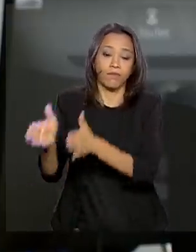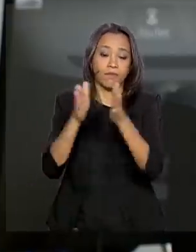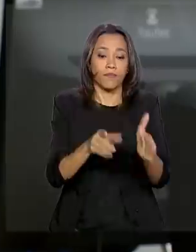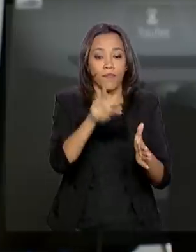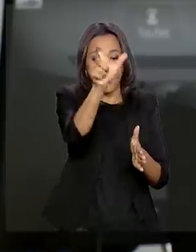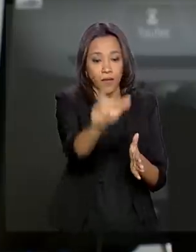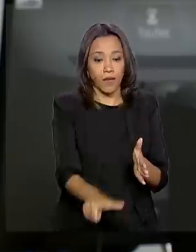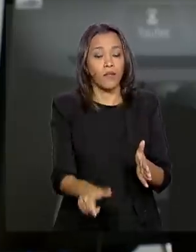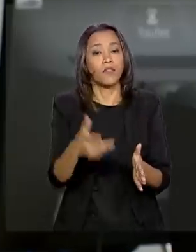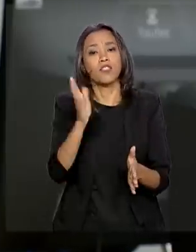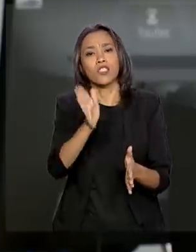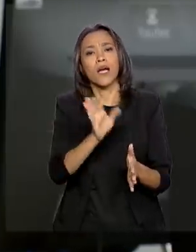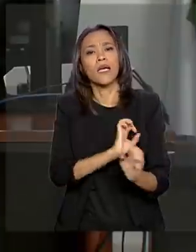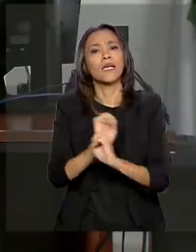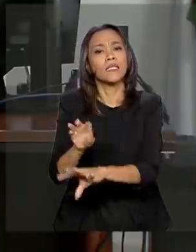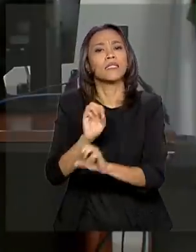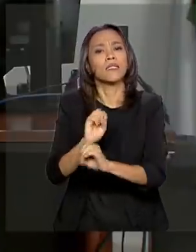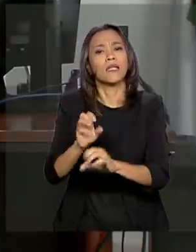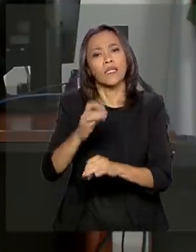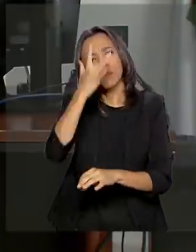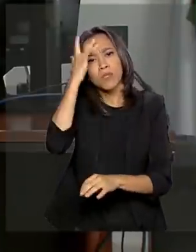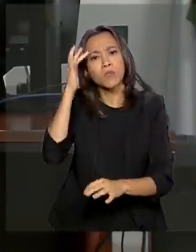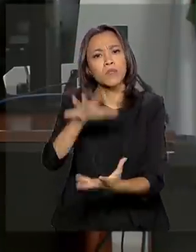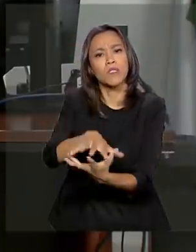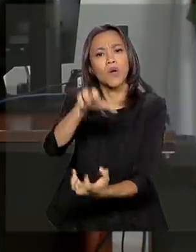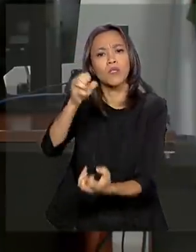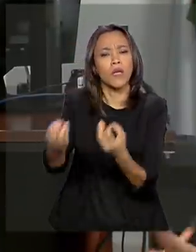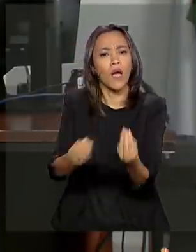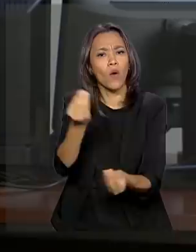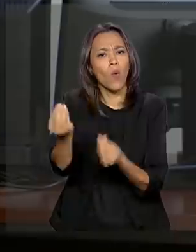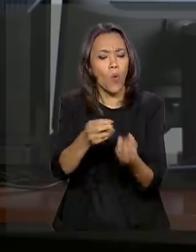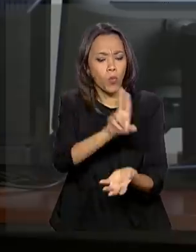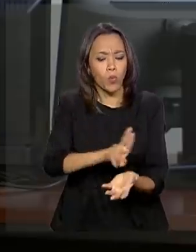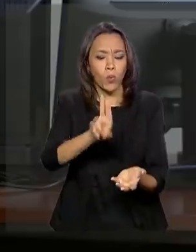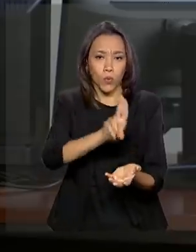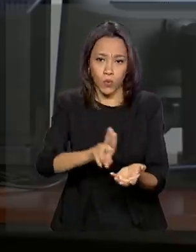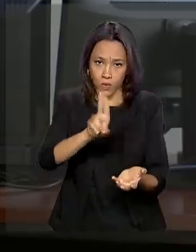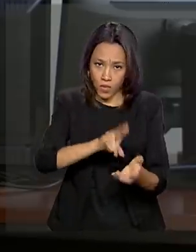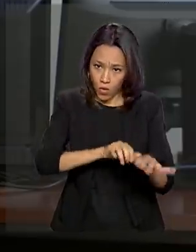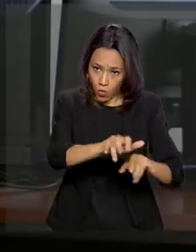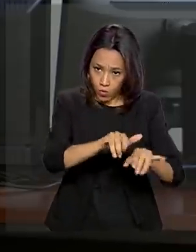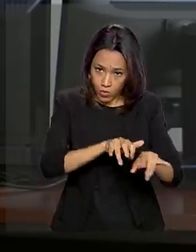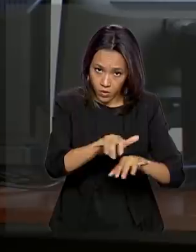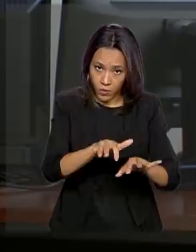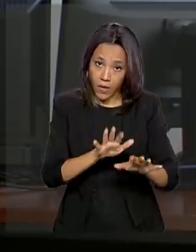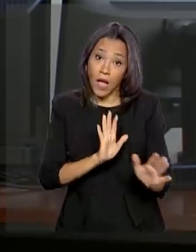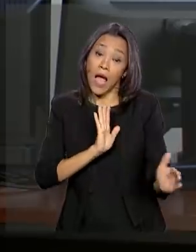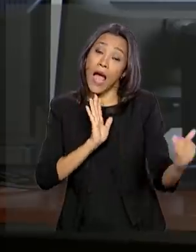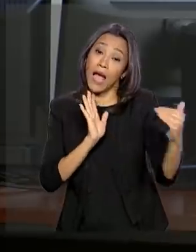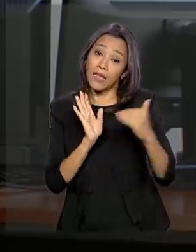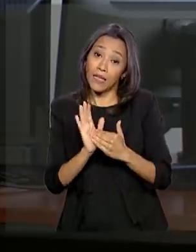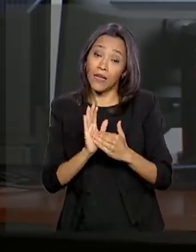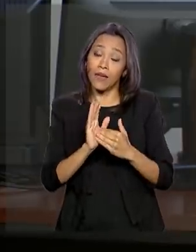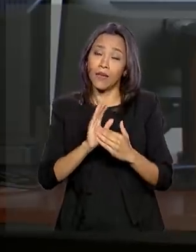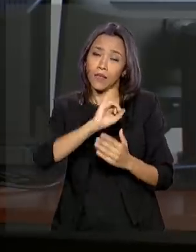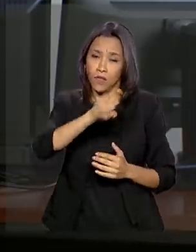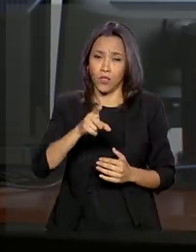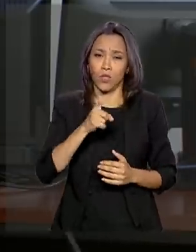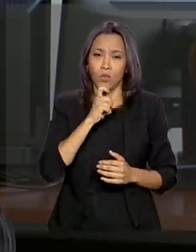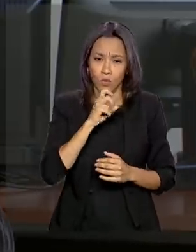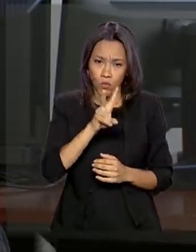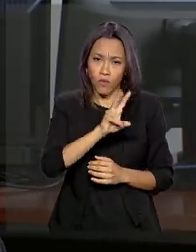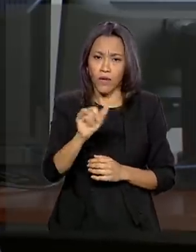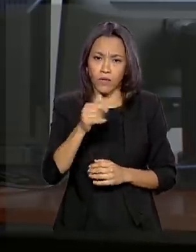maneiras de ensinar os mais velhos a usar as ferramentas virtuais. Até o meio do ano nós teremos um remodelamento das nossas